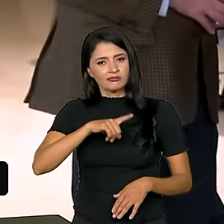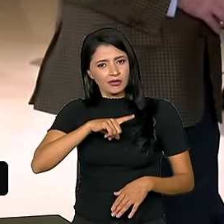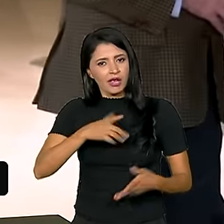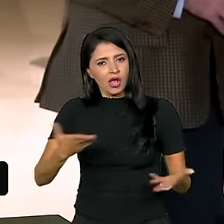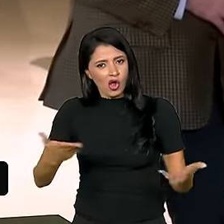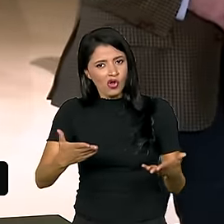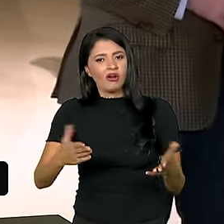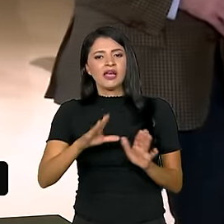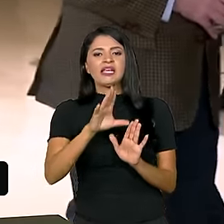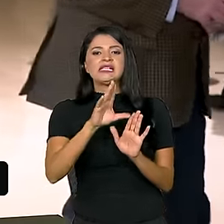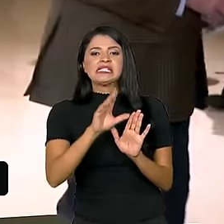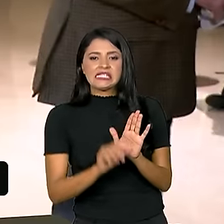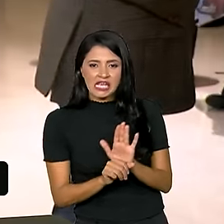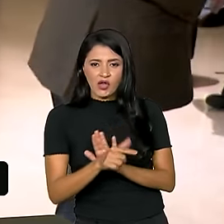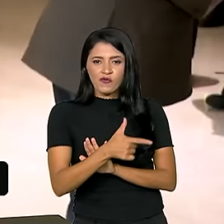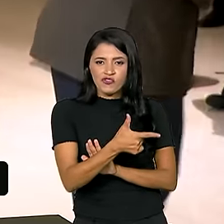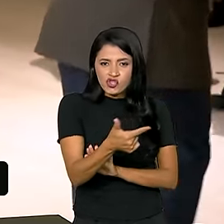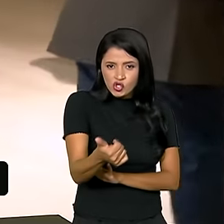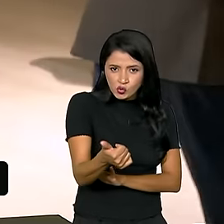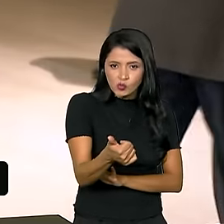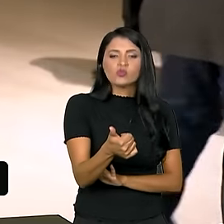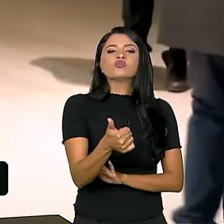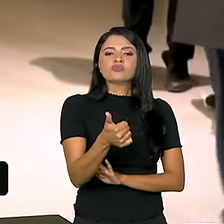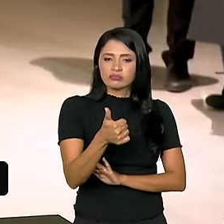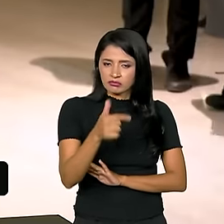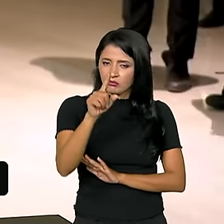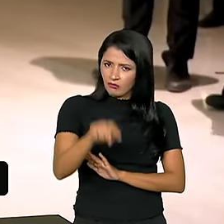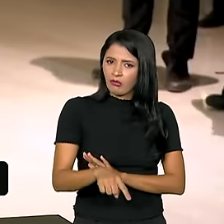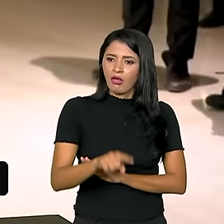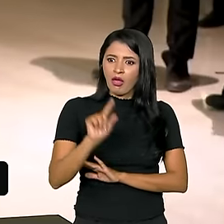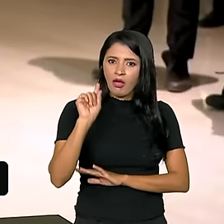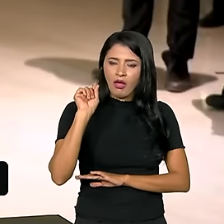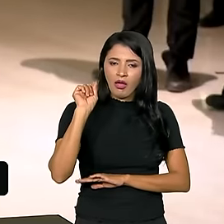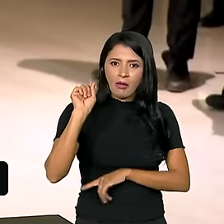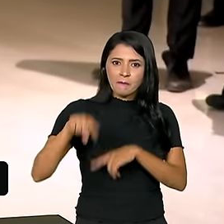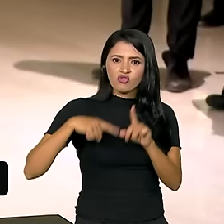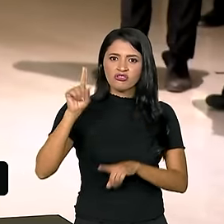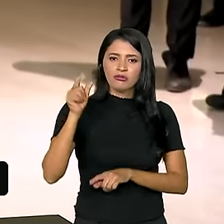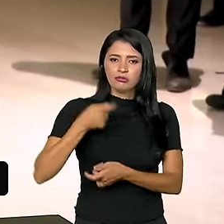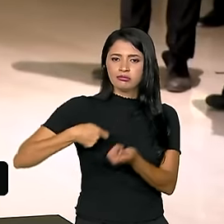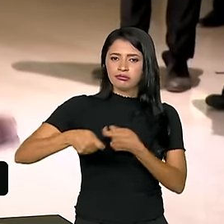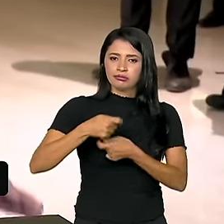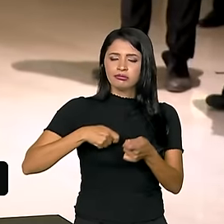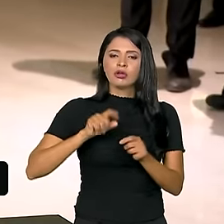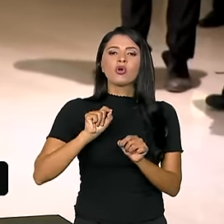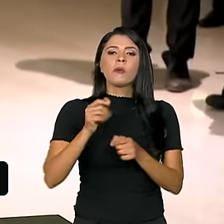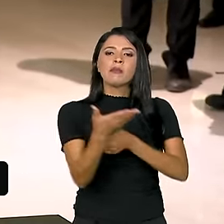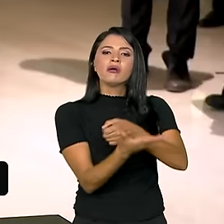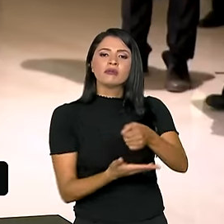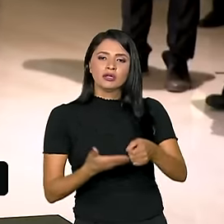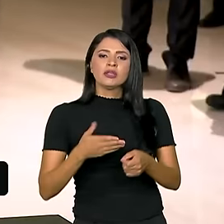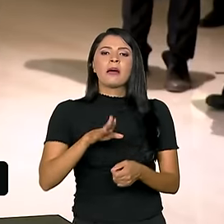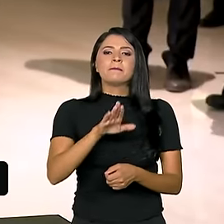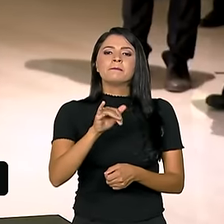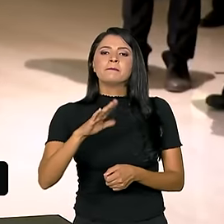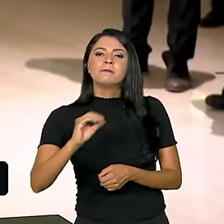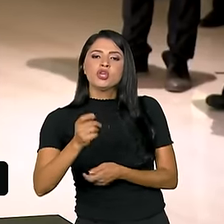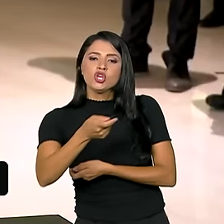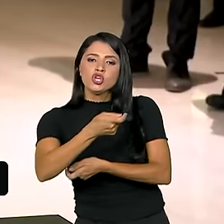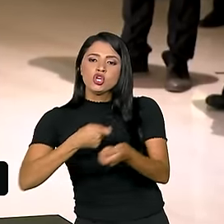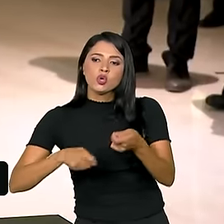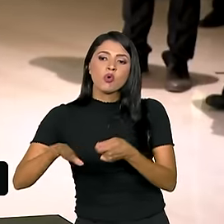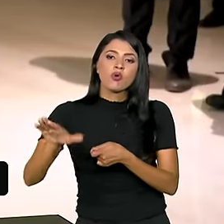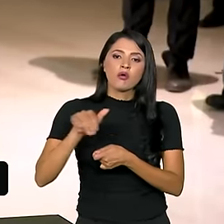XXI de fazer uma revolução econômica a partir da chamada bioeconomia, chamada da